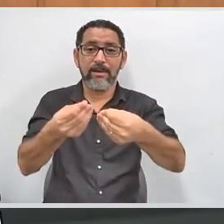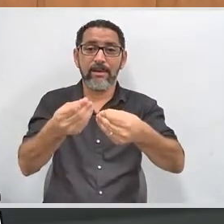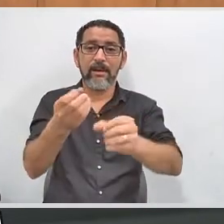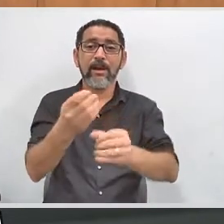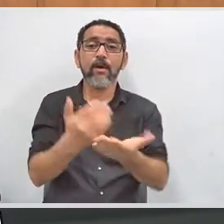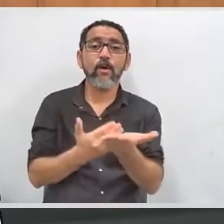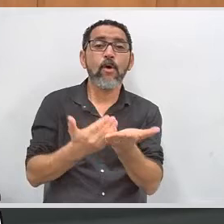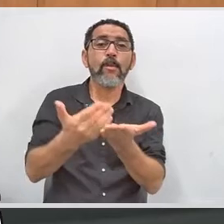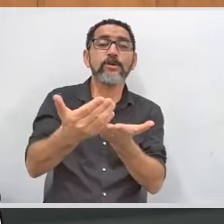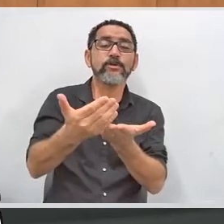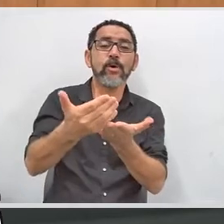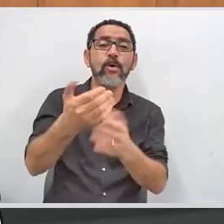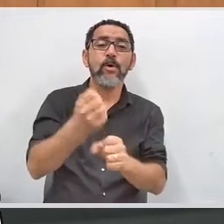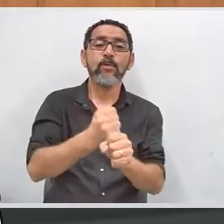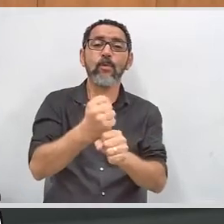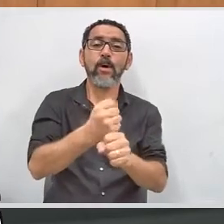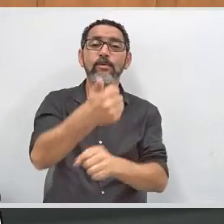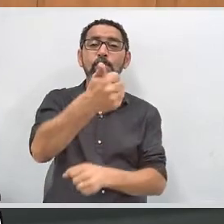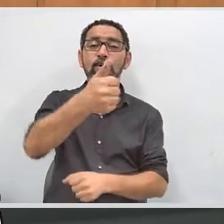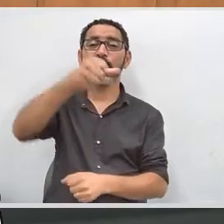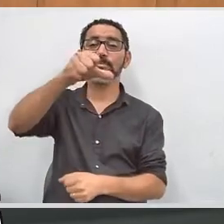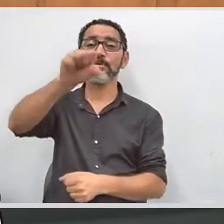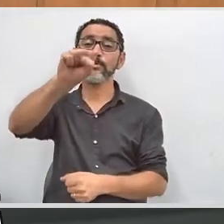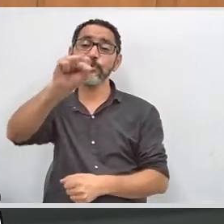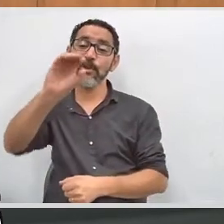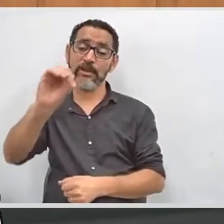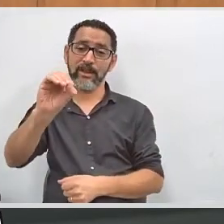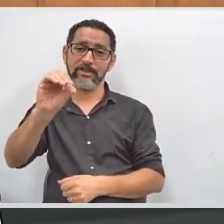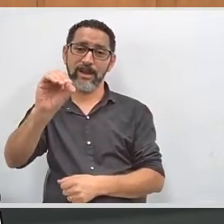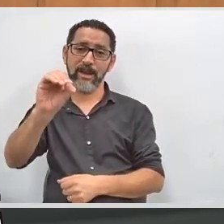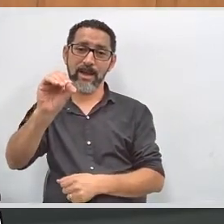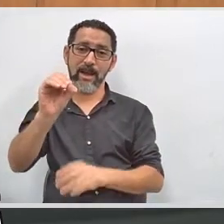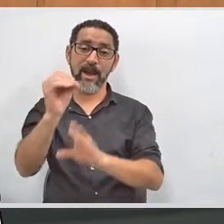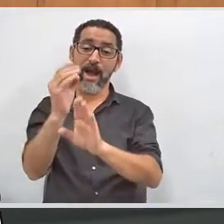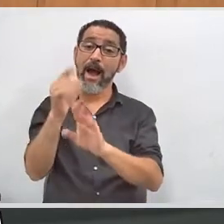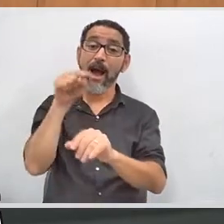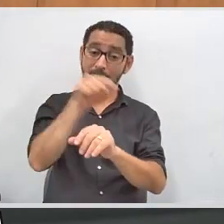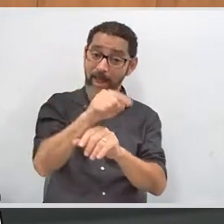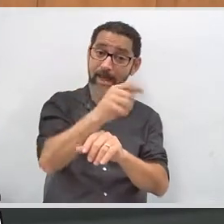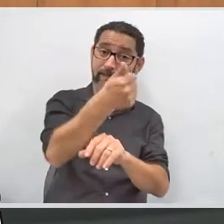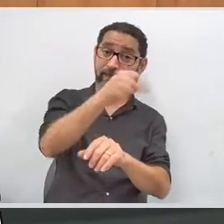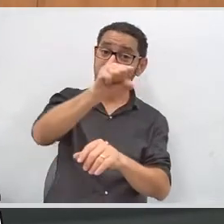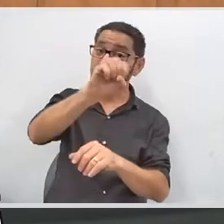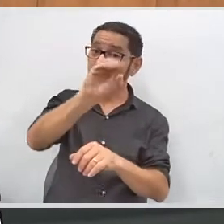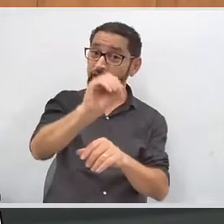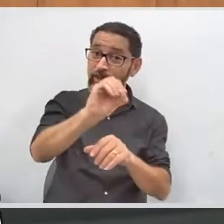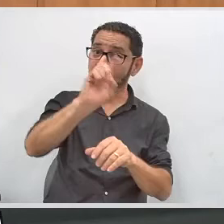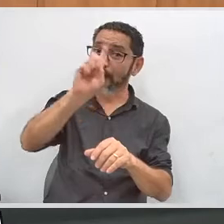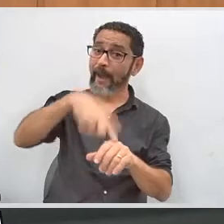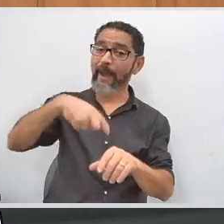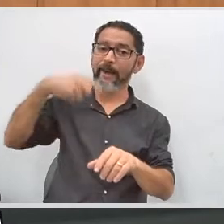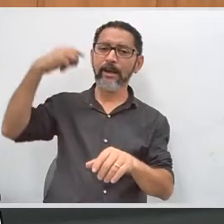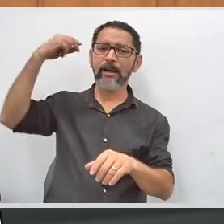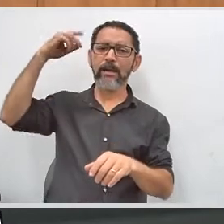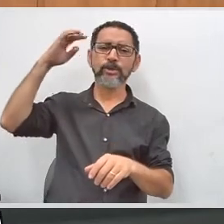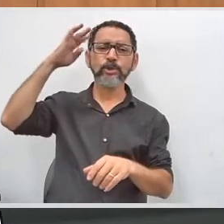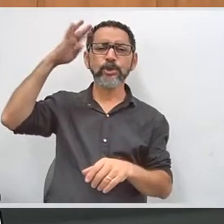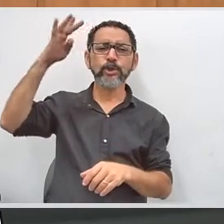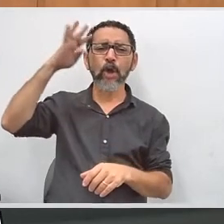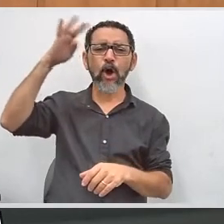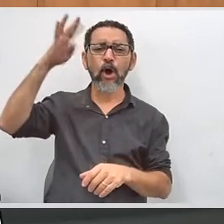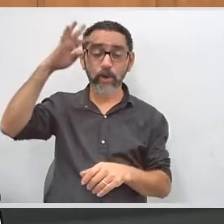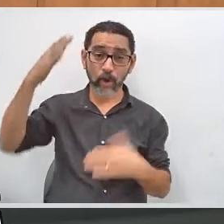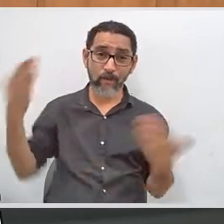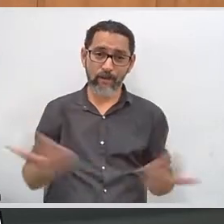mas que hoje está concreta. Aquilo era um sonho, hoje é realidade. Então, queria parabenizar o senhor,